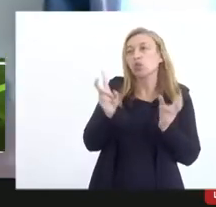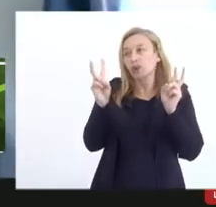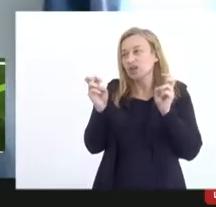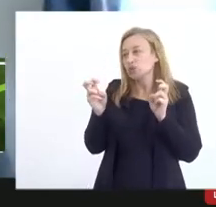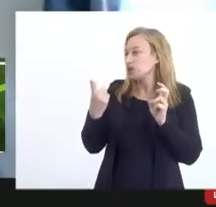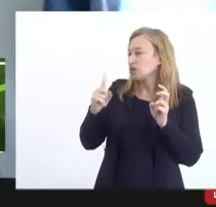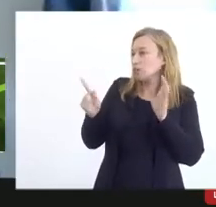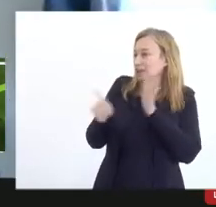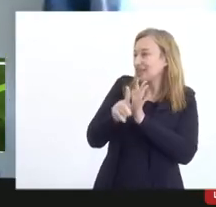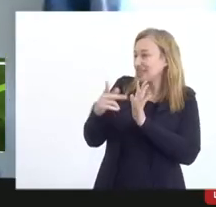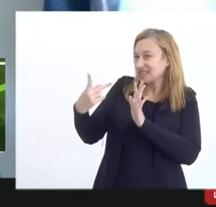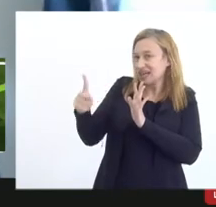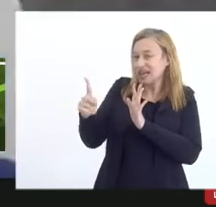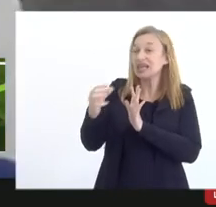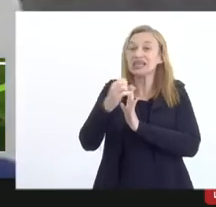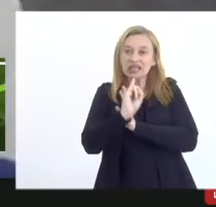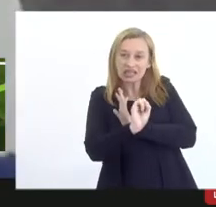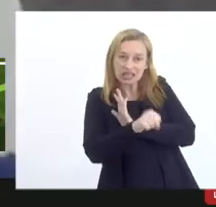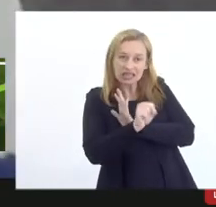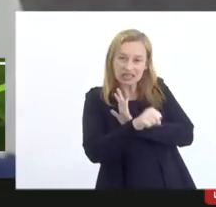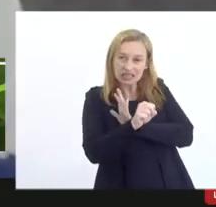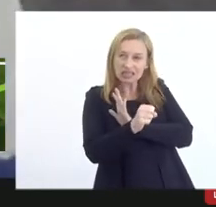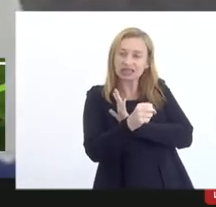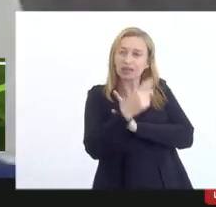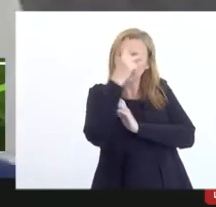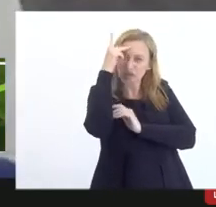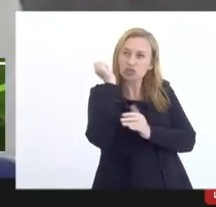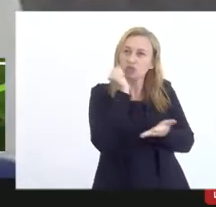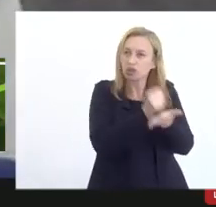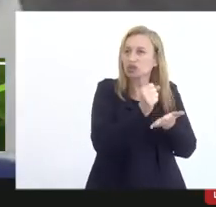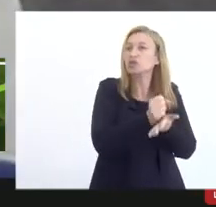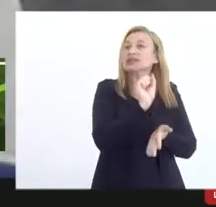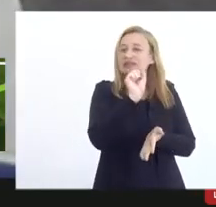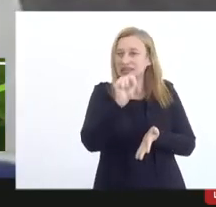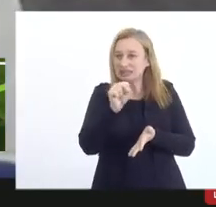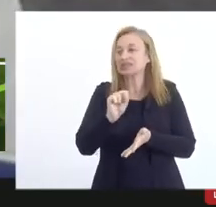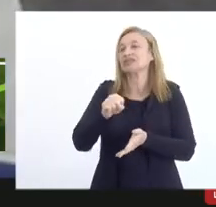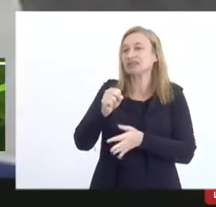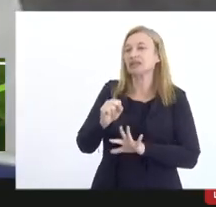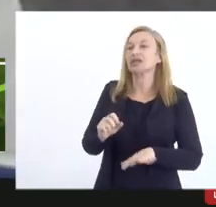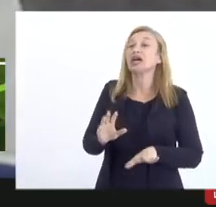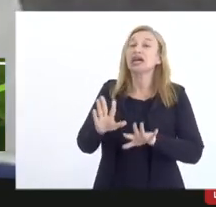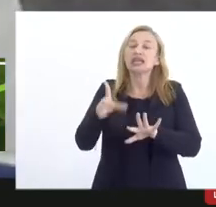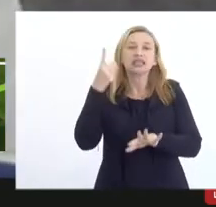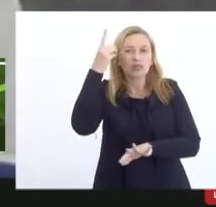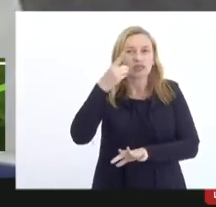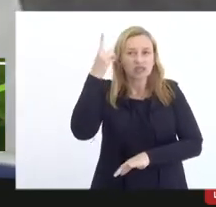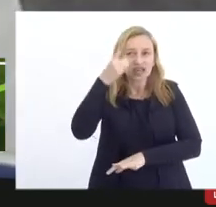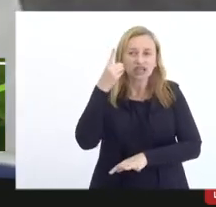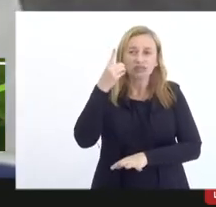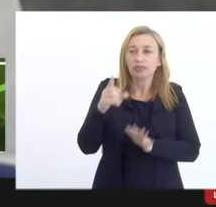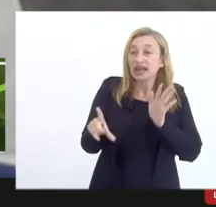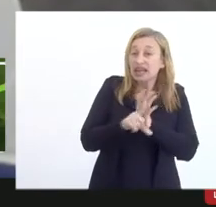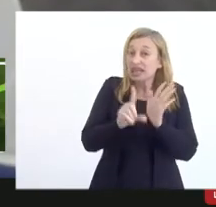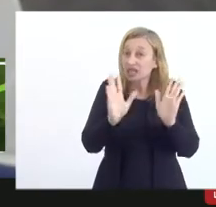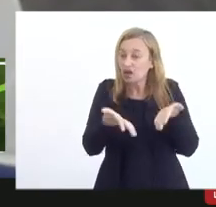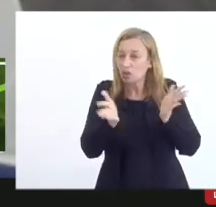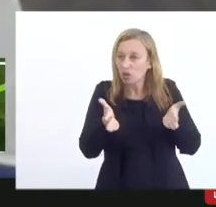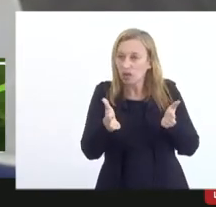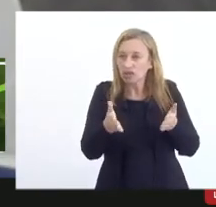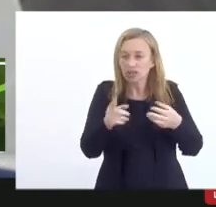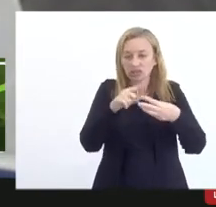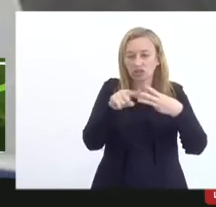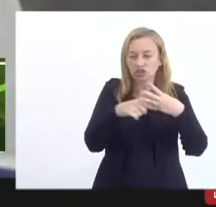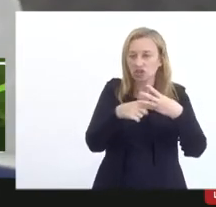que é do fornecedor exatamente mas que prestador de serviço é e deputado pela legislação atual nas três